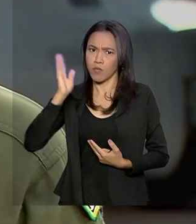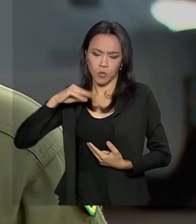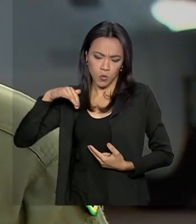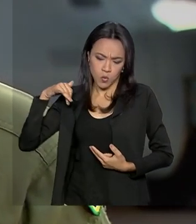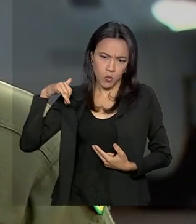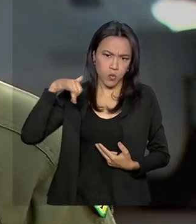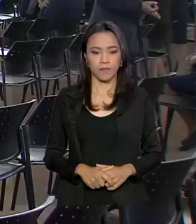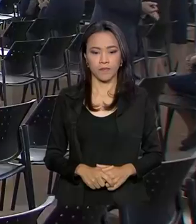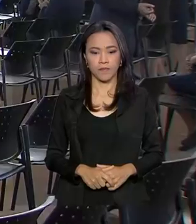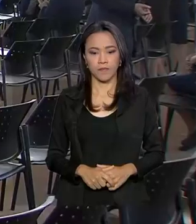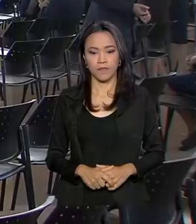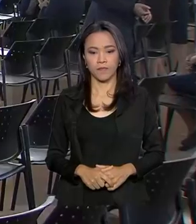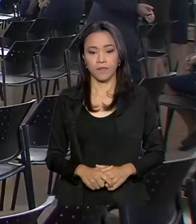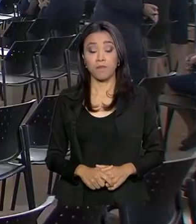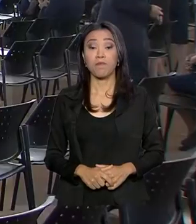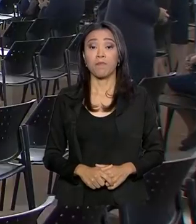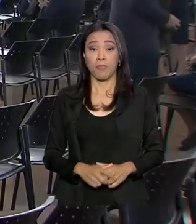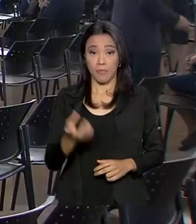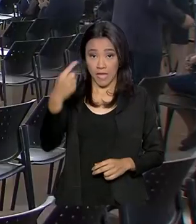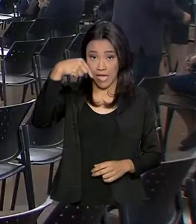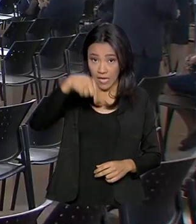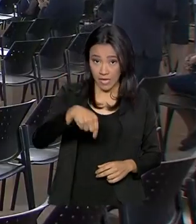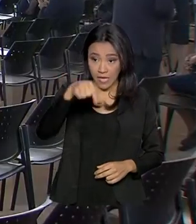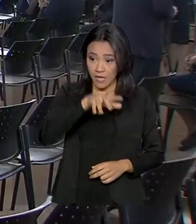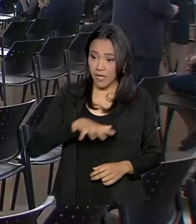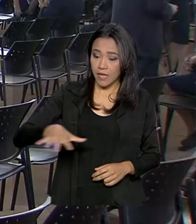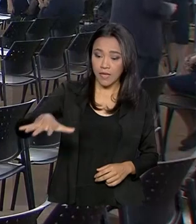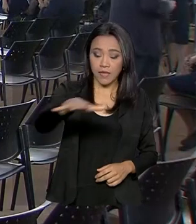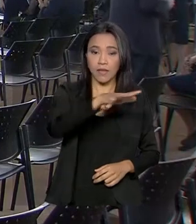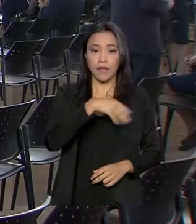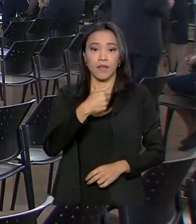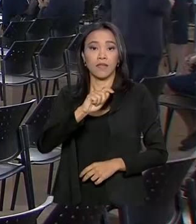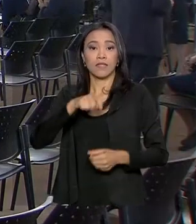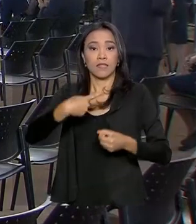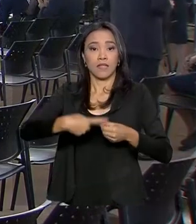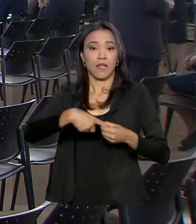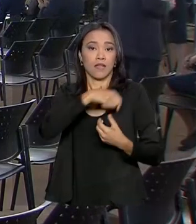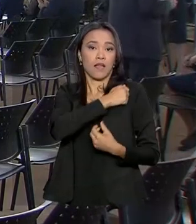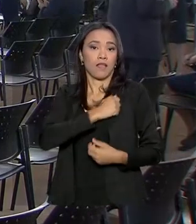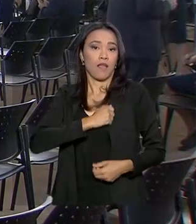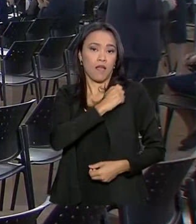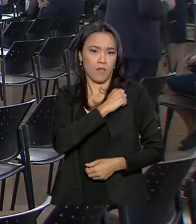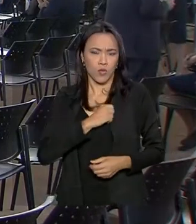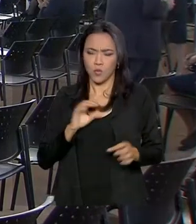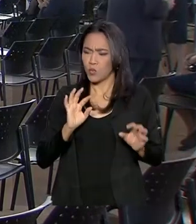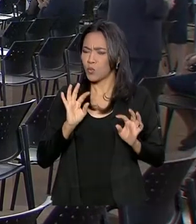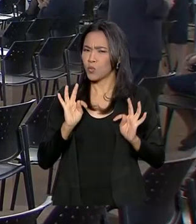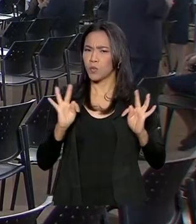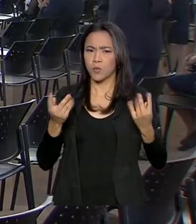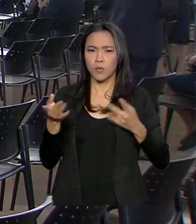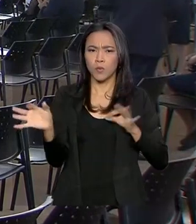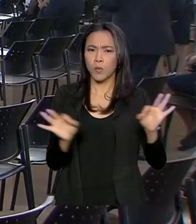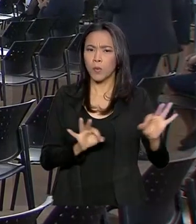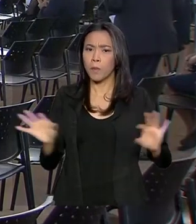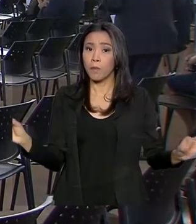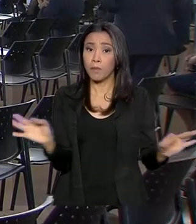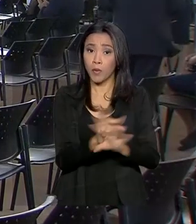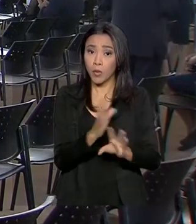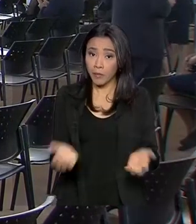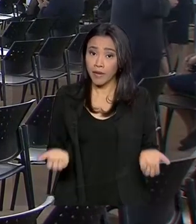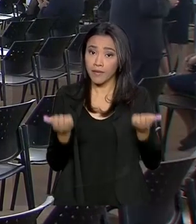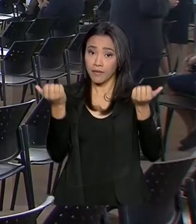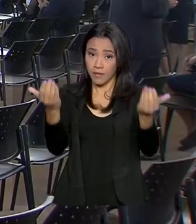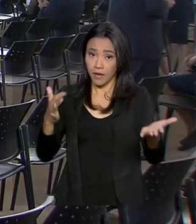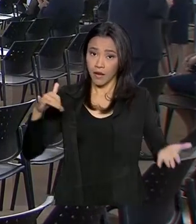de carga muito boa. E aqui na base aérea de Anápolis já está tudo pronto para a cerimônia de entrega do KC-390,